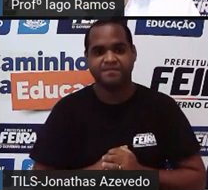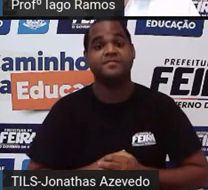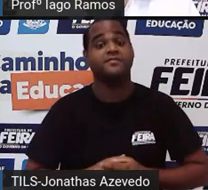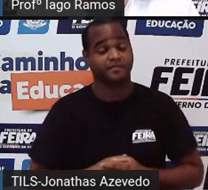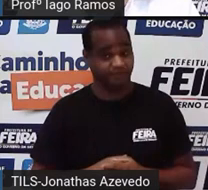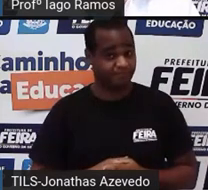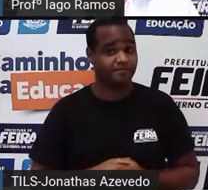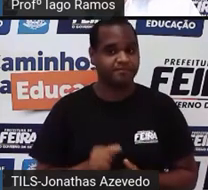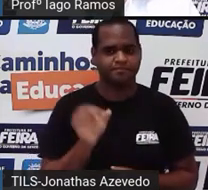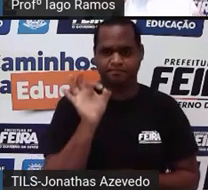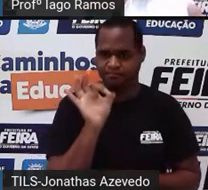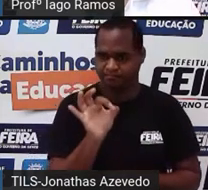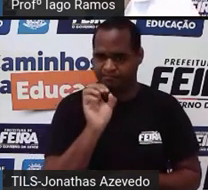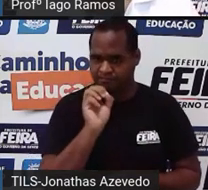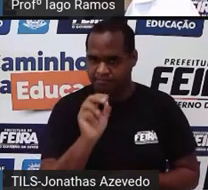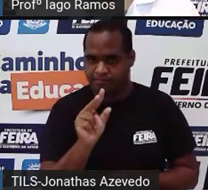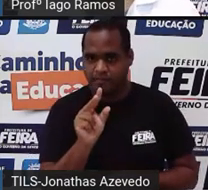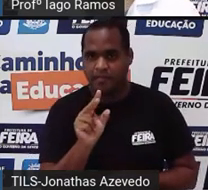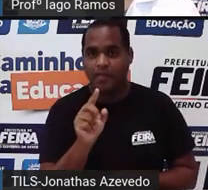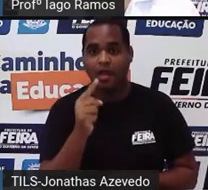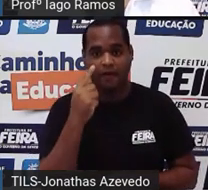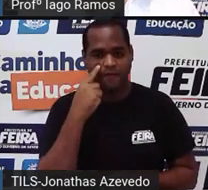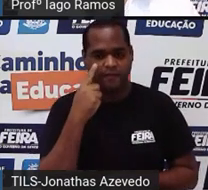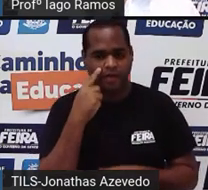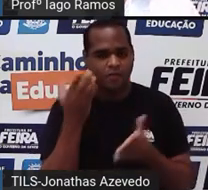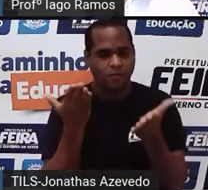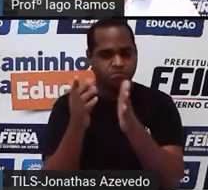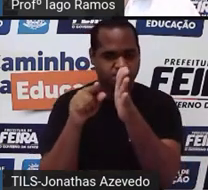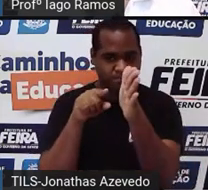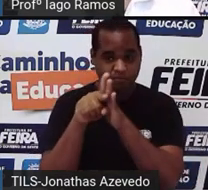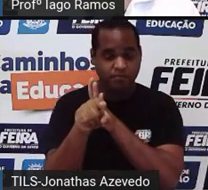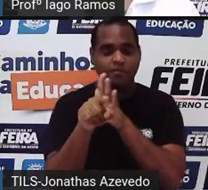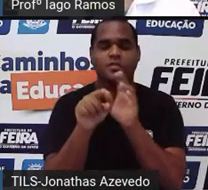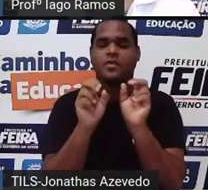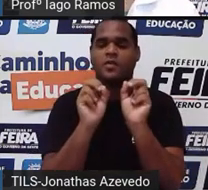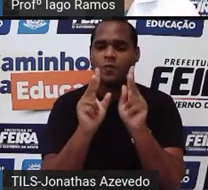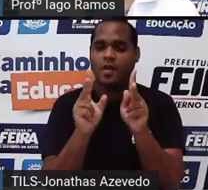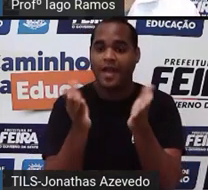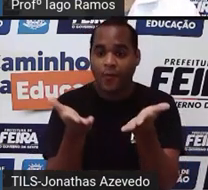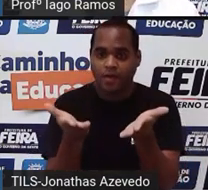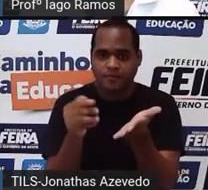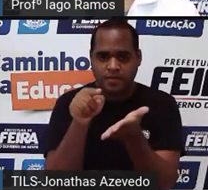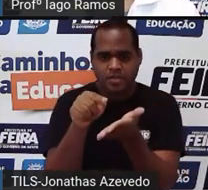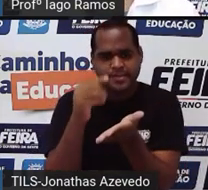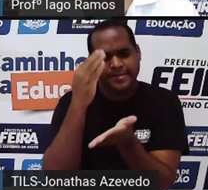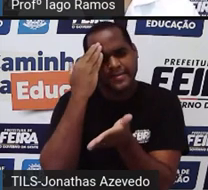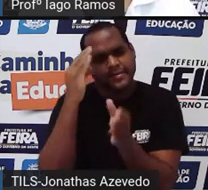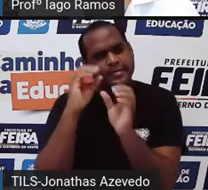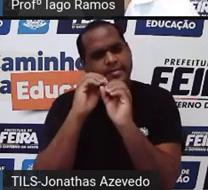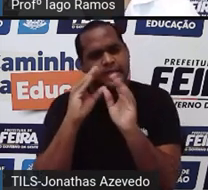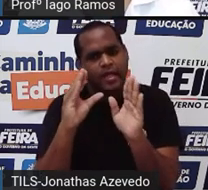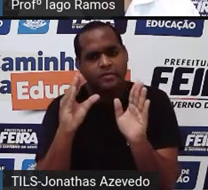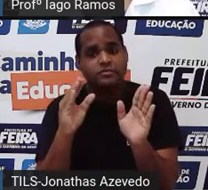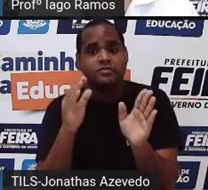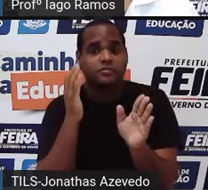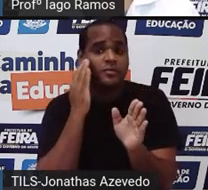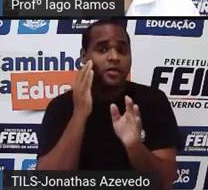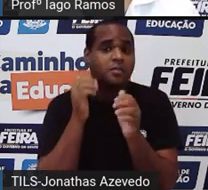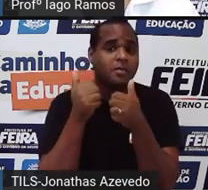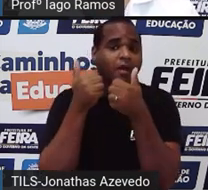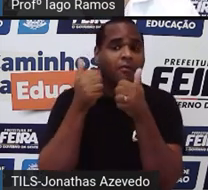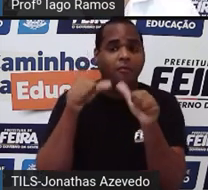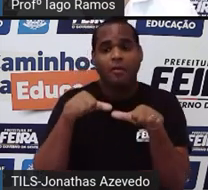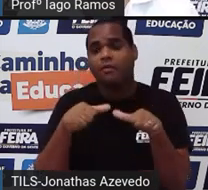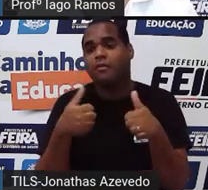Tá. Então, chegou aquele momento de eu te perguntar até aqui quanto foi que você entendeu, tá?